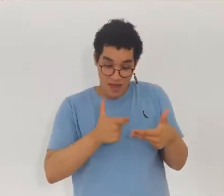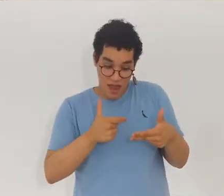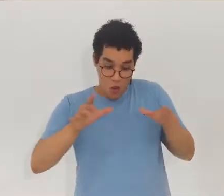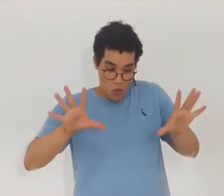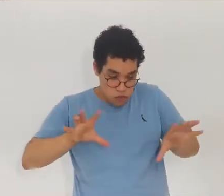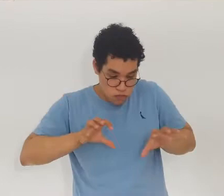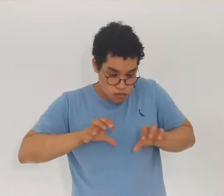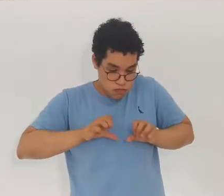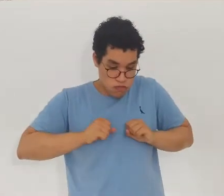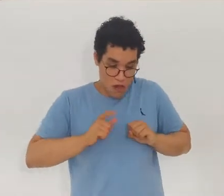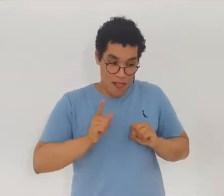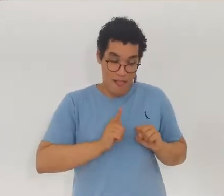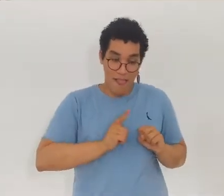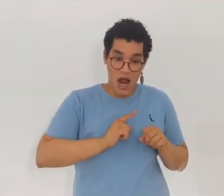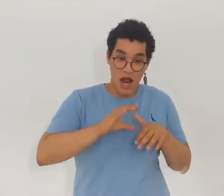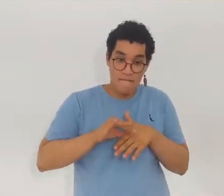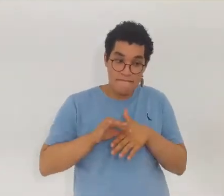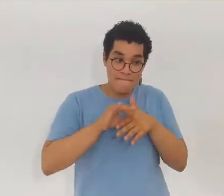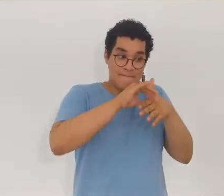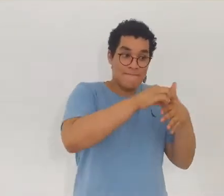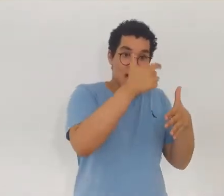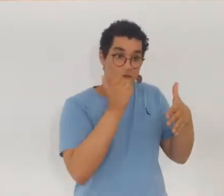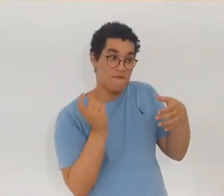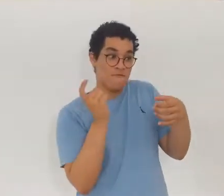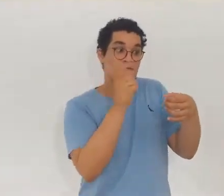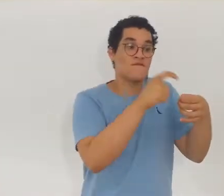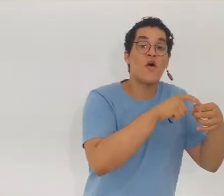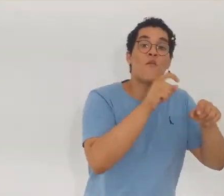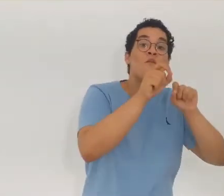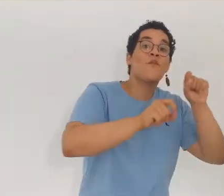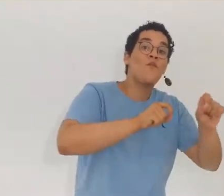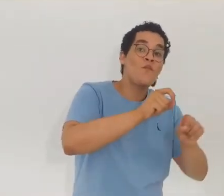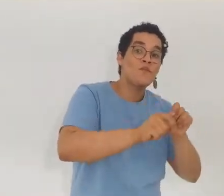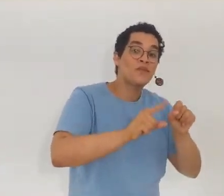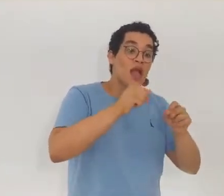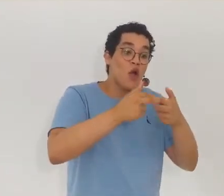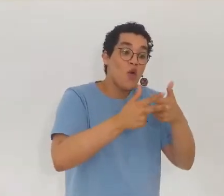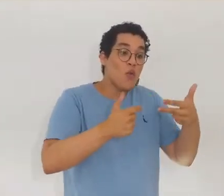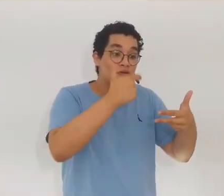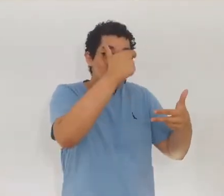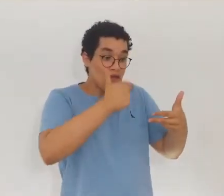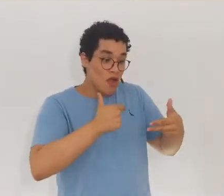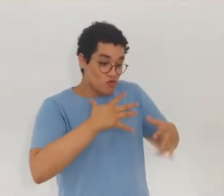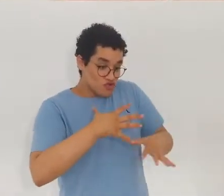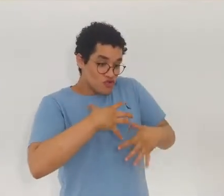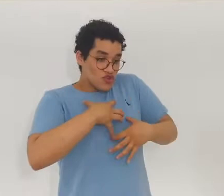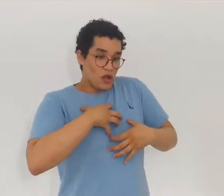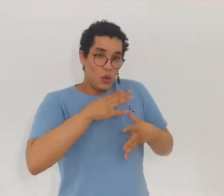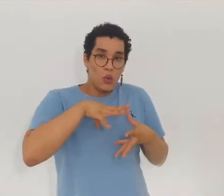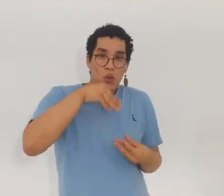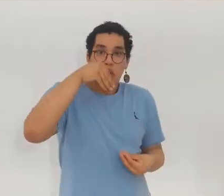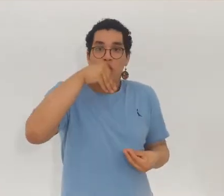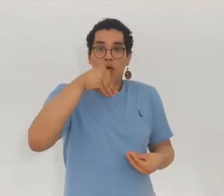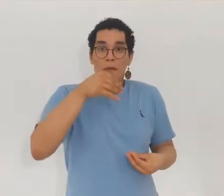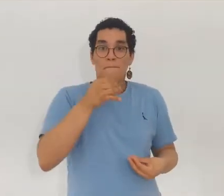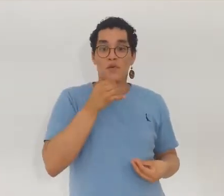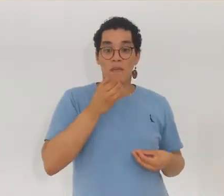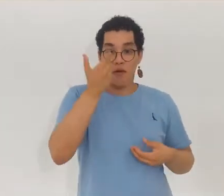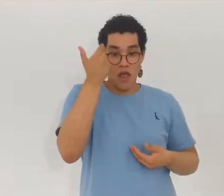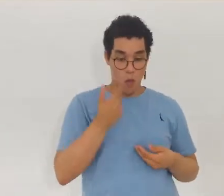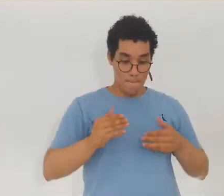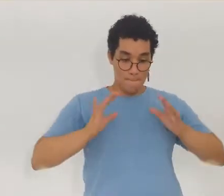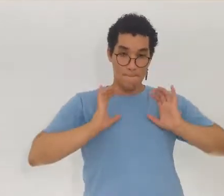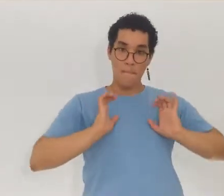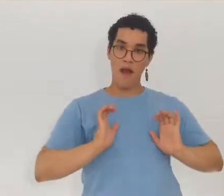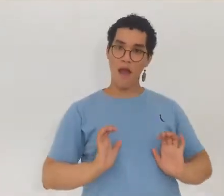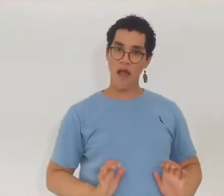O que eu guardo, o que eu levo comigo para o mundo espiritual quando eu retorno, é aquilo que eu sou em